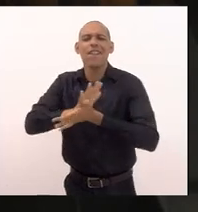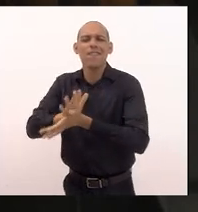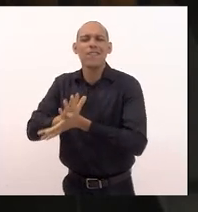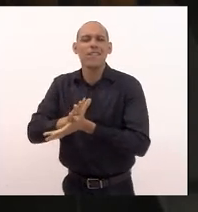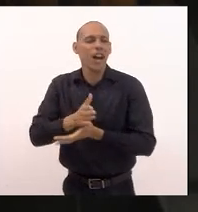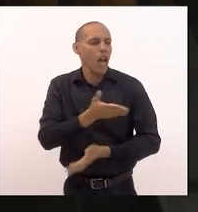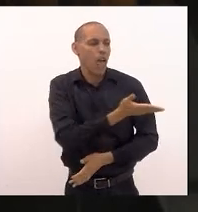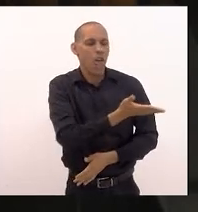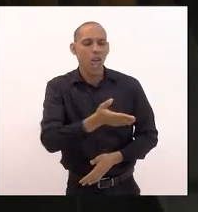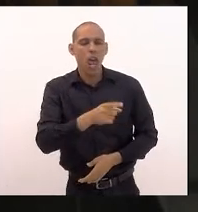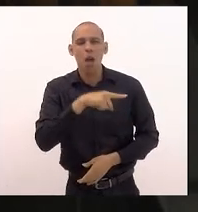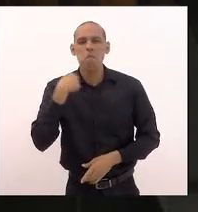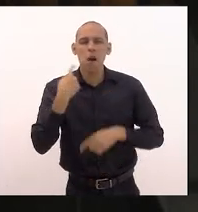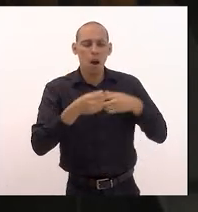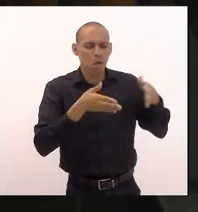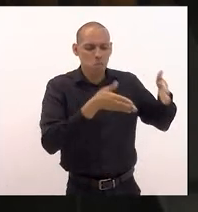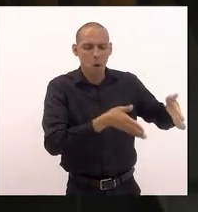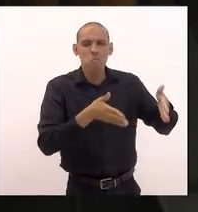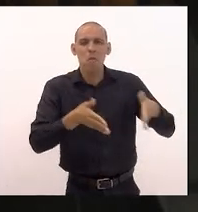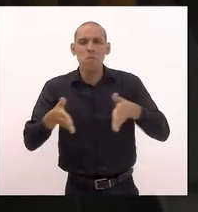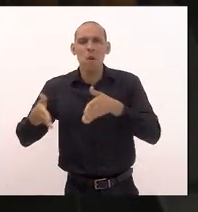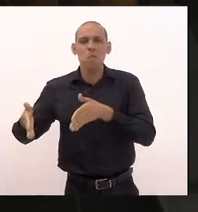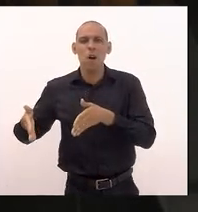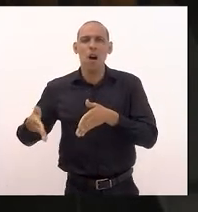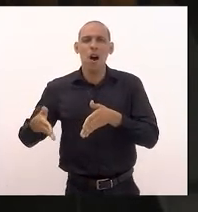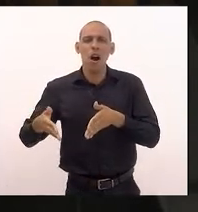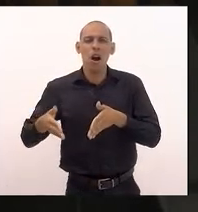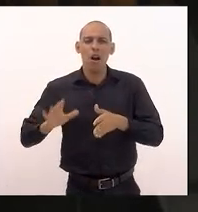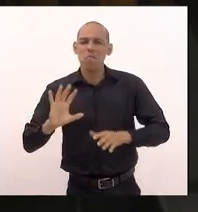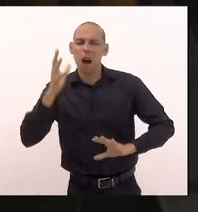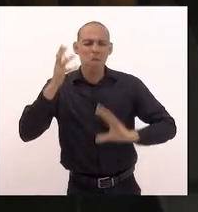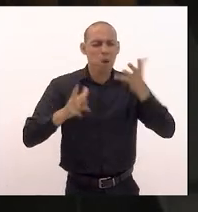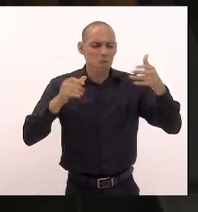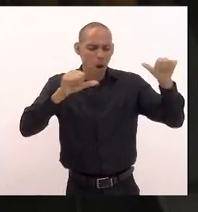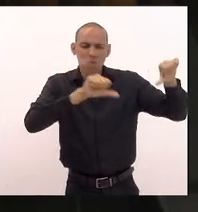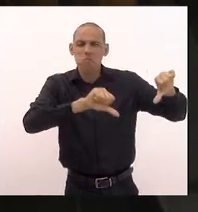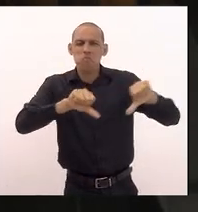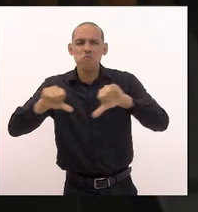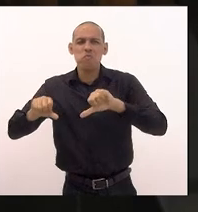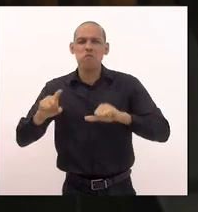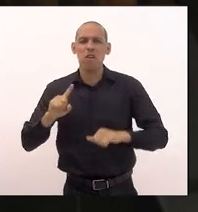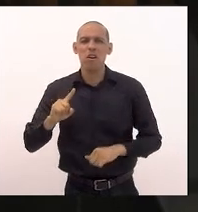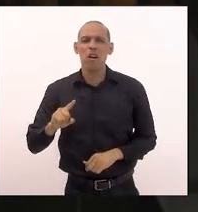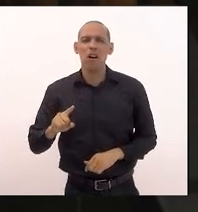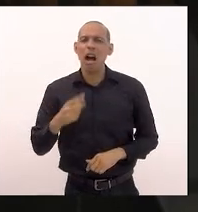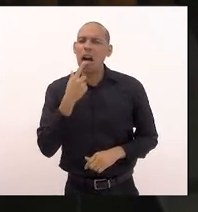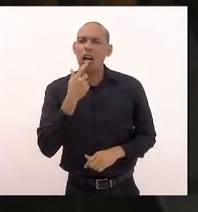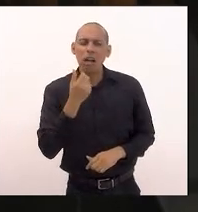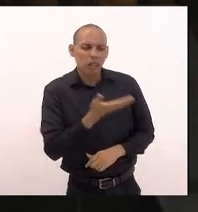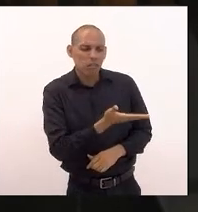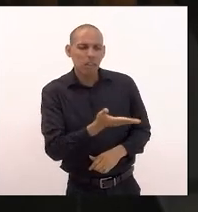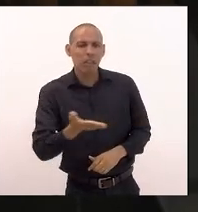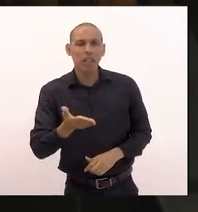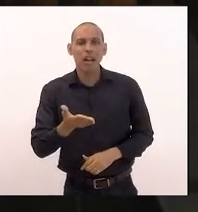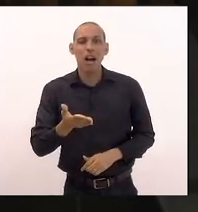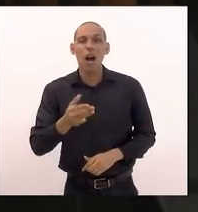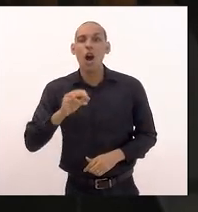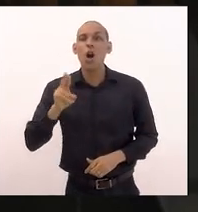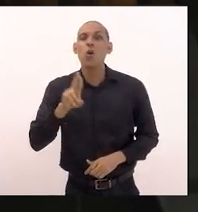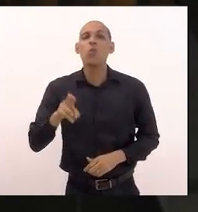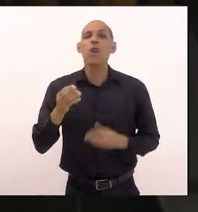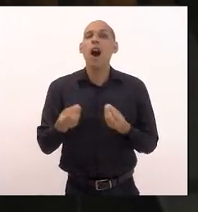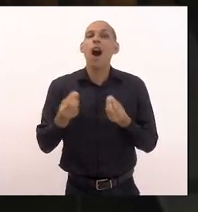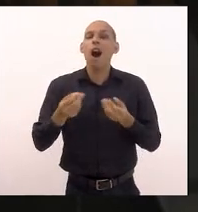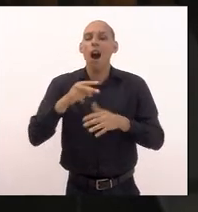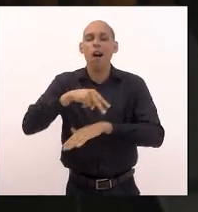fazer do caixão da tragédia humana da desgraça do sangue alheio o seu palanque eleitoral como eu